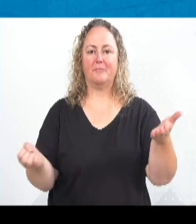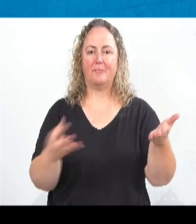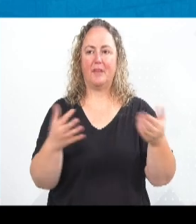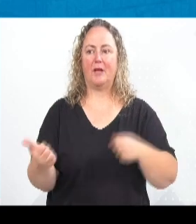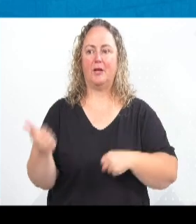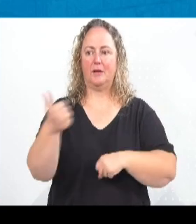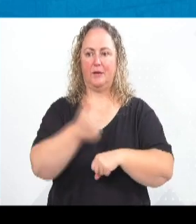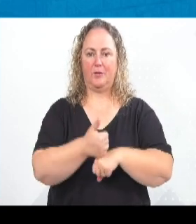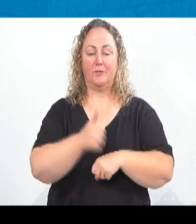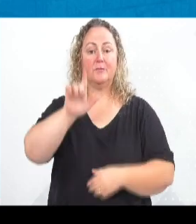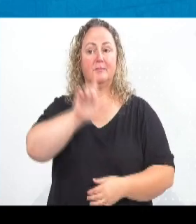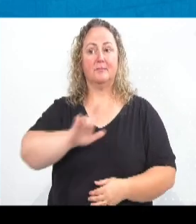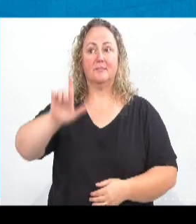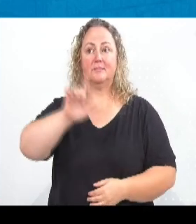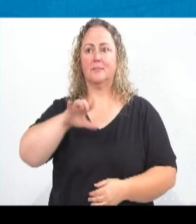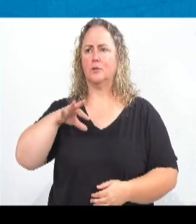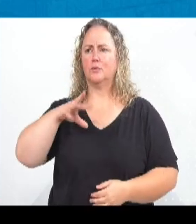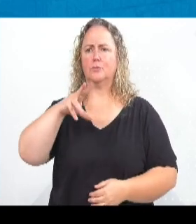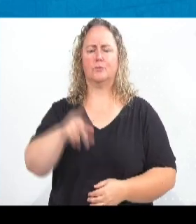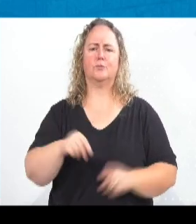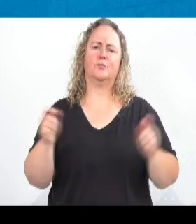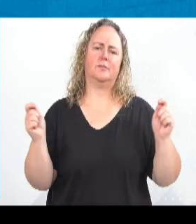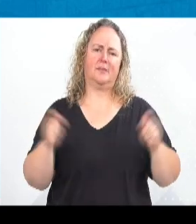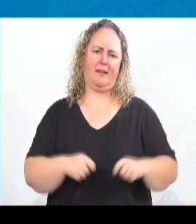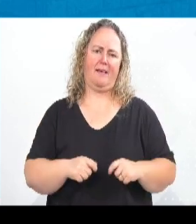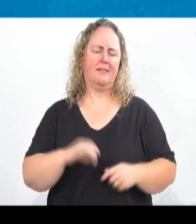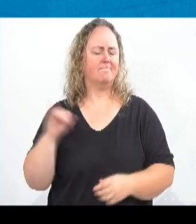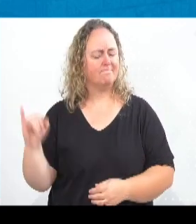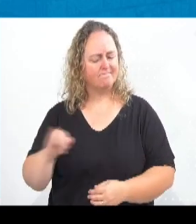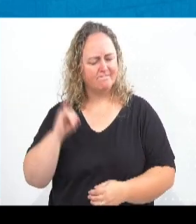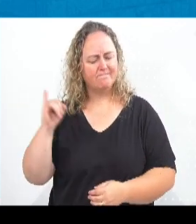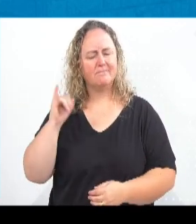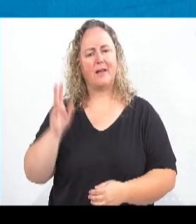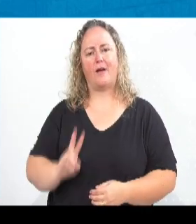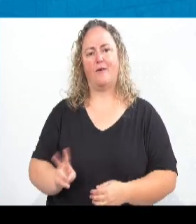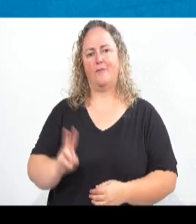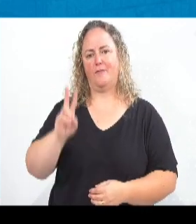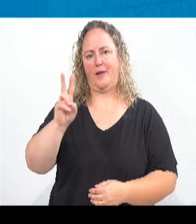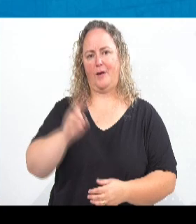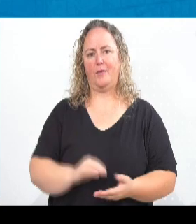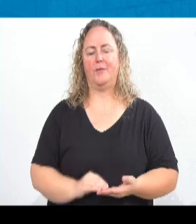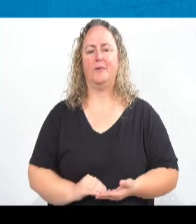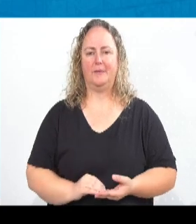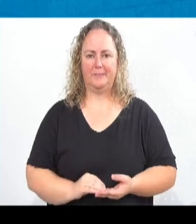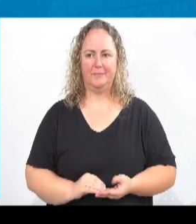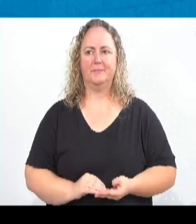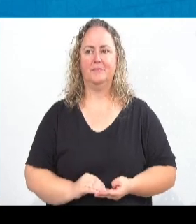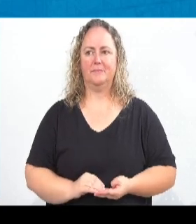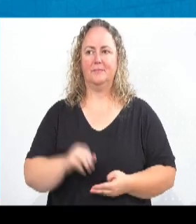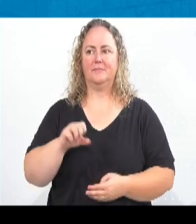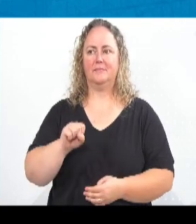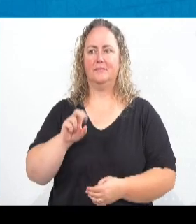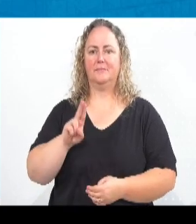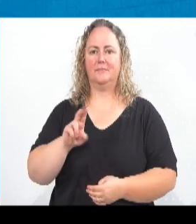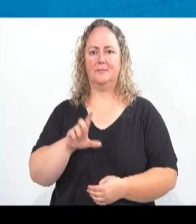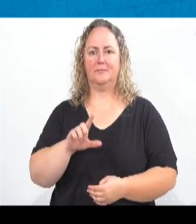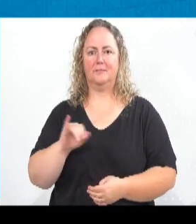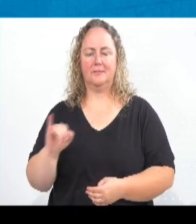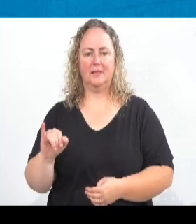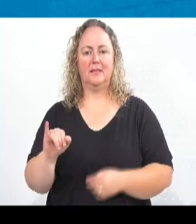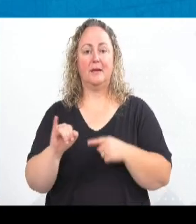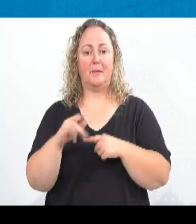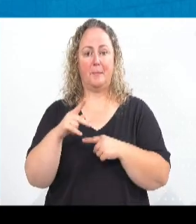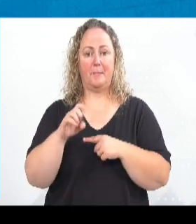a literatura ao alcance de todos. Isso é importante, valorizar a professora Sueli Petri, que tem um conhecimento